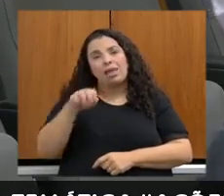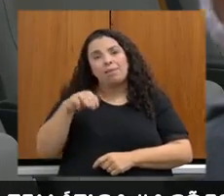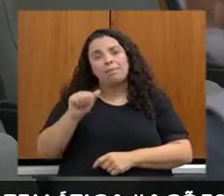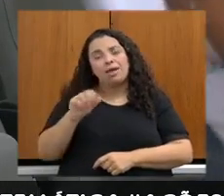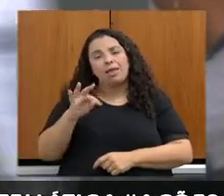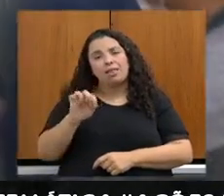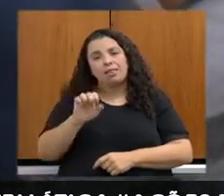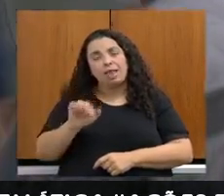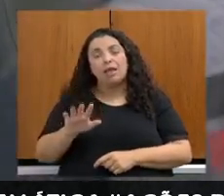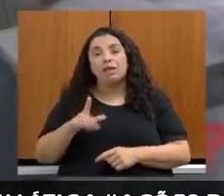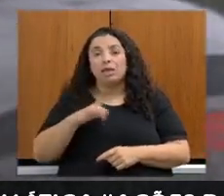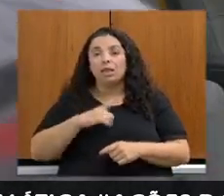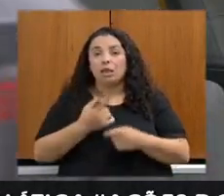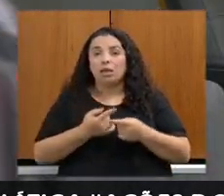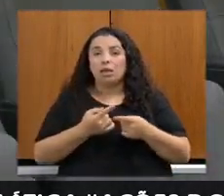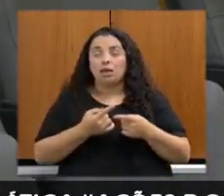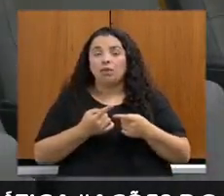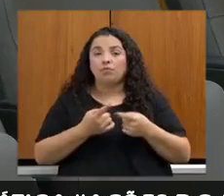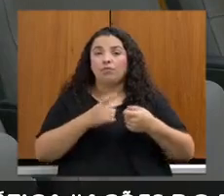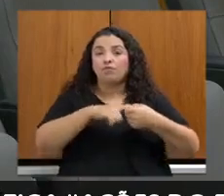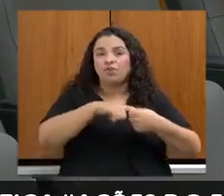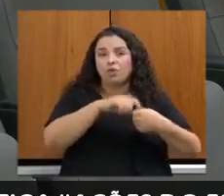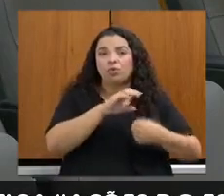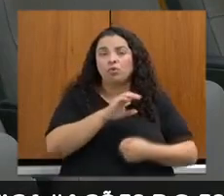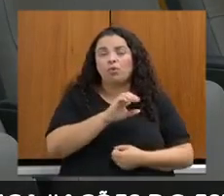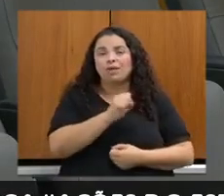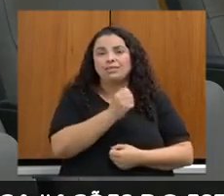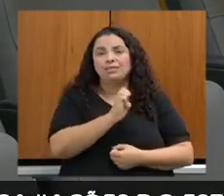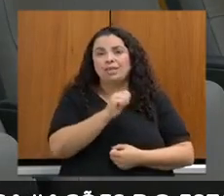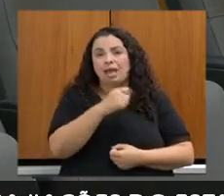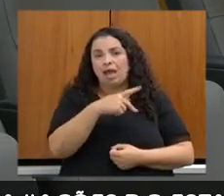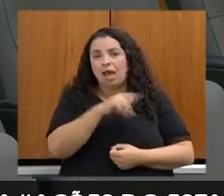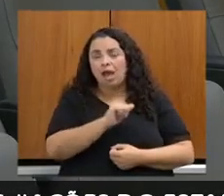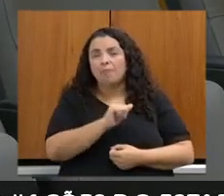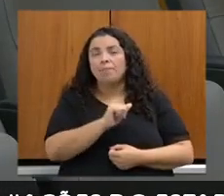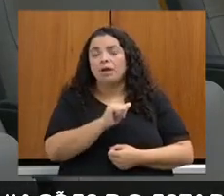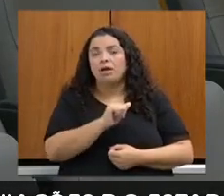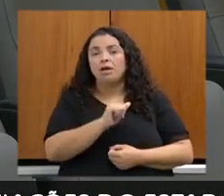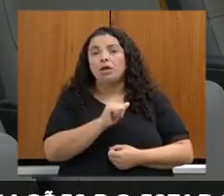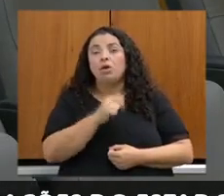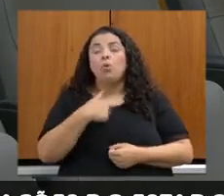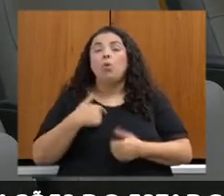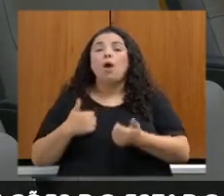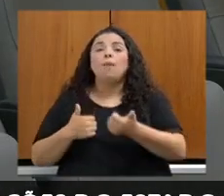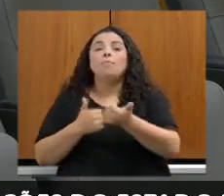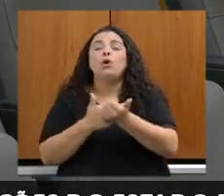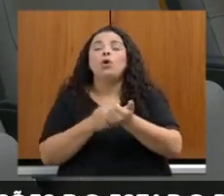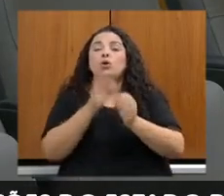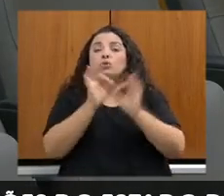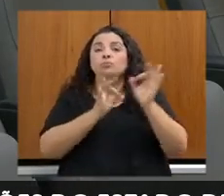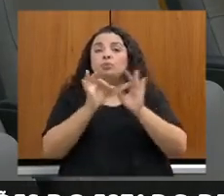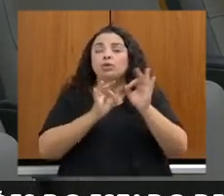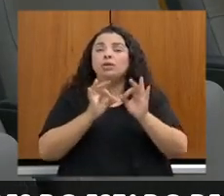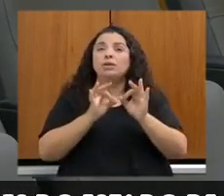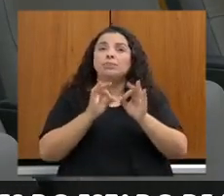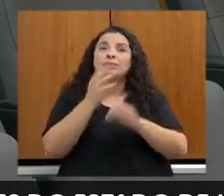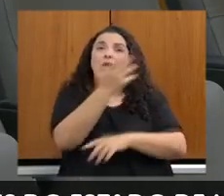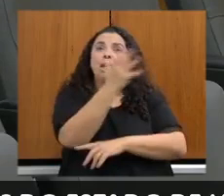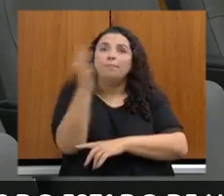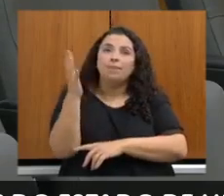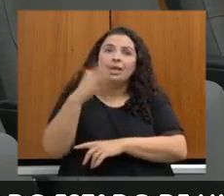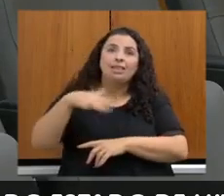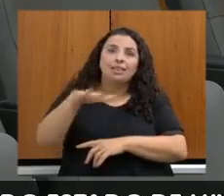à CEAPA, também no apoio aos programas, tanto nos programas ambientais. A gente tem hoje